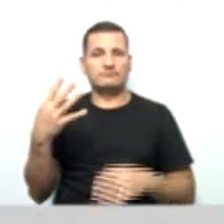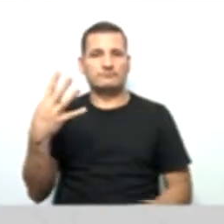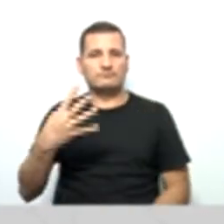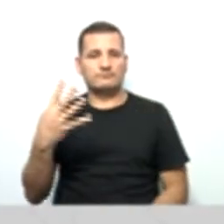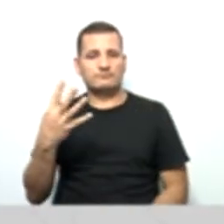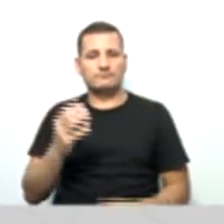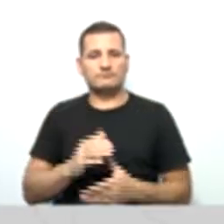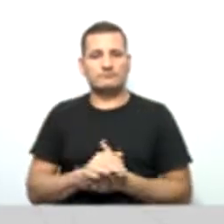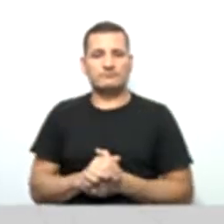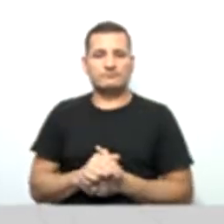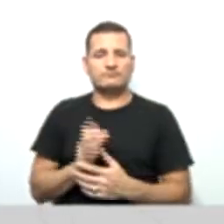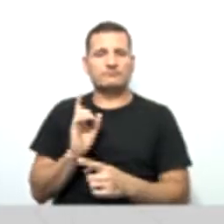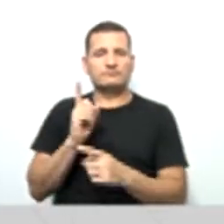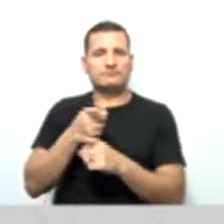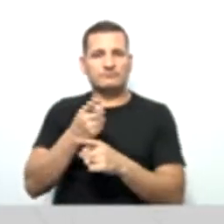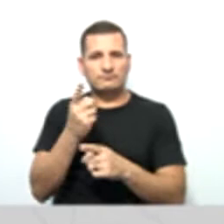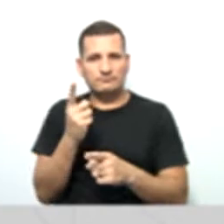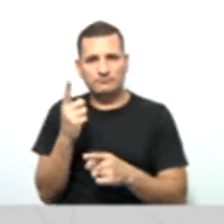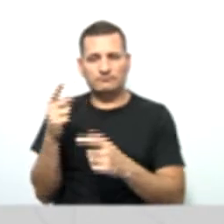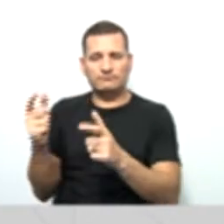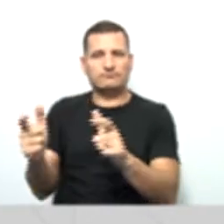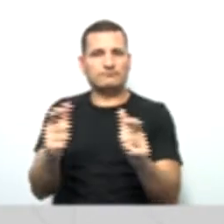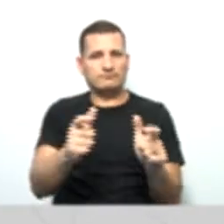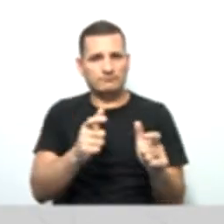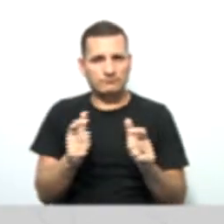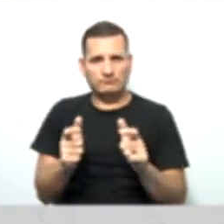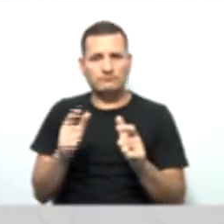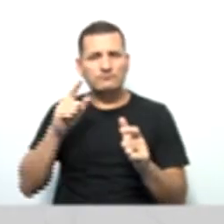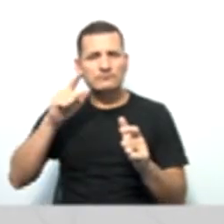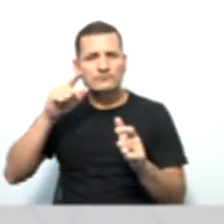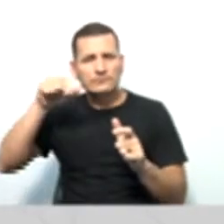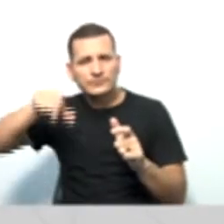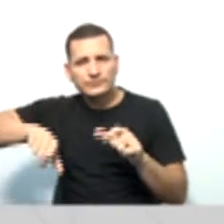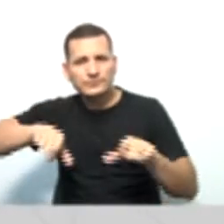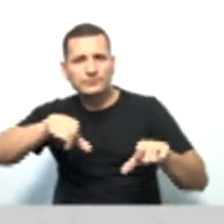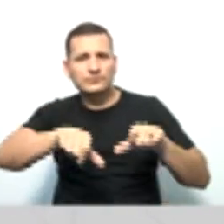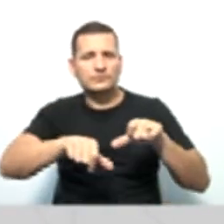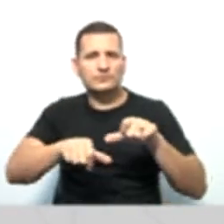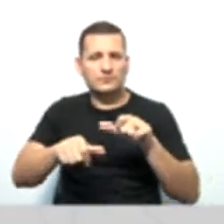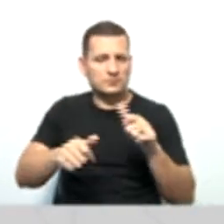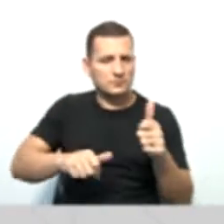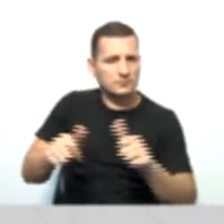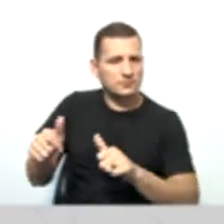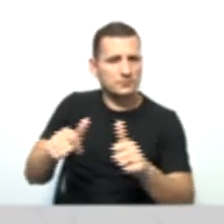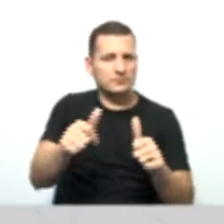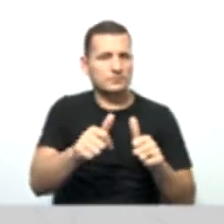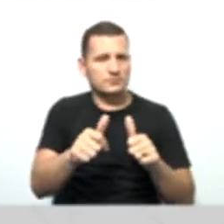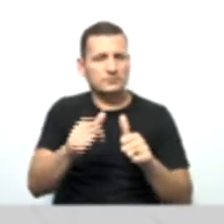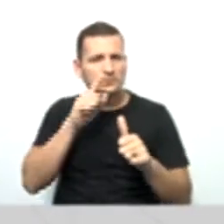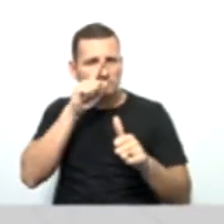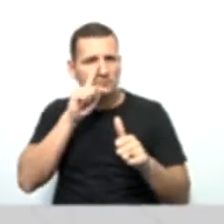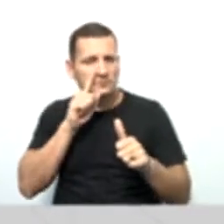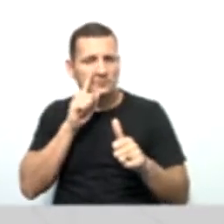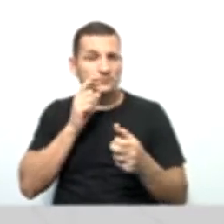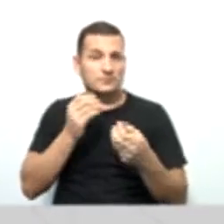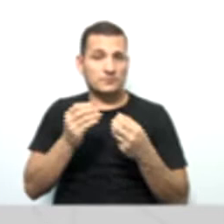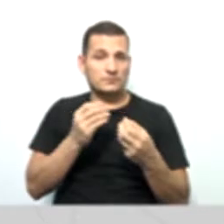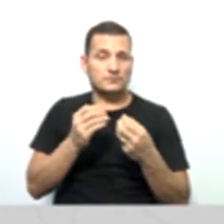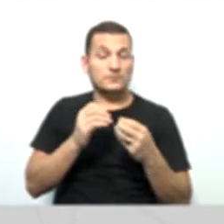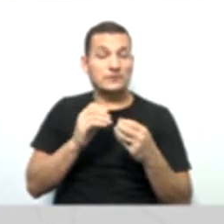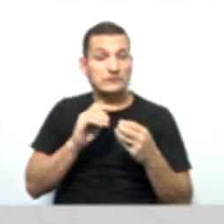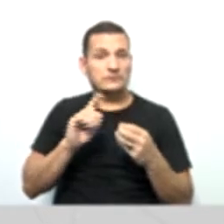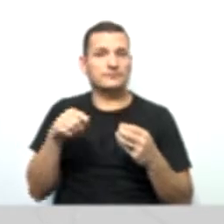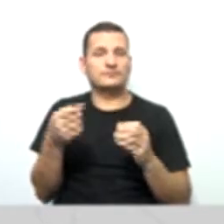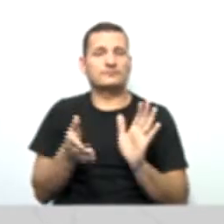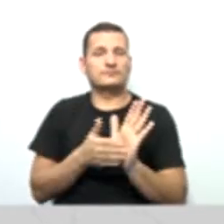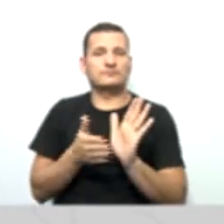identificar os setores e as áreas críticas, avaliando os riscos potenciais e proporcionar